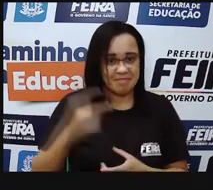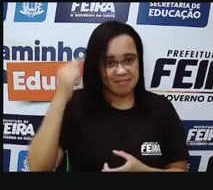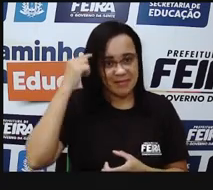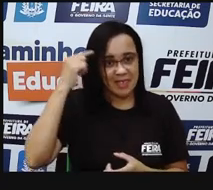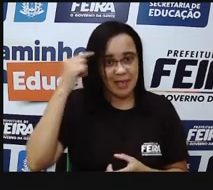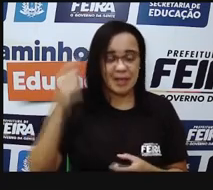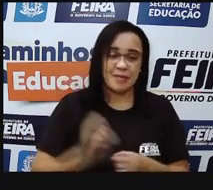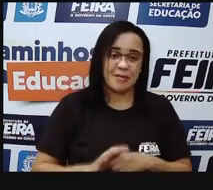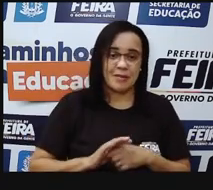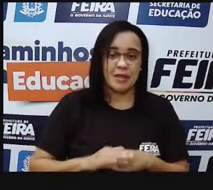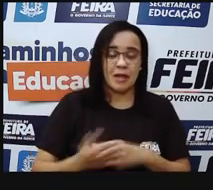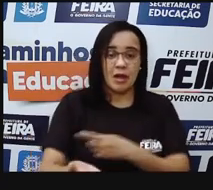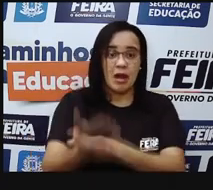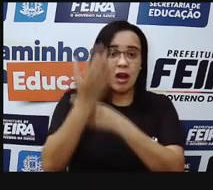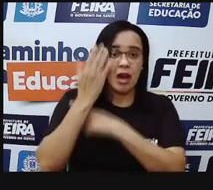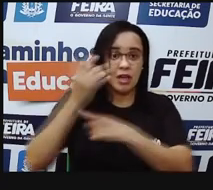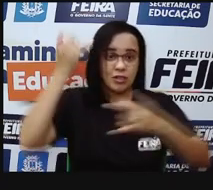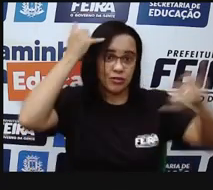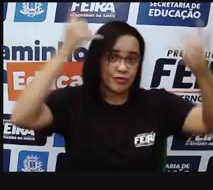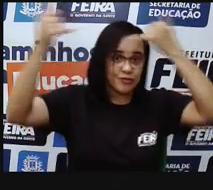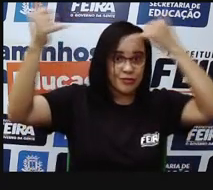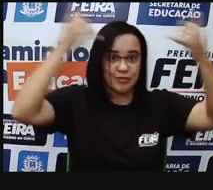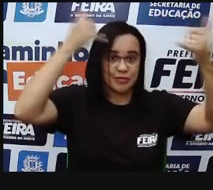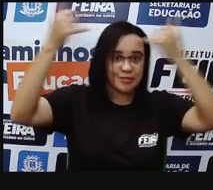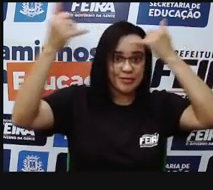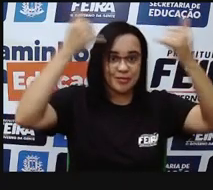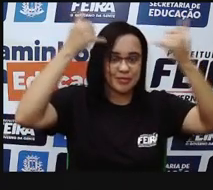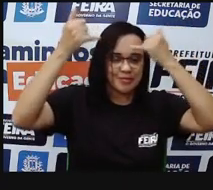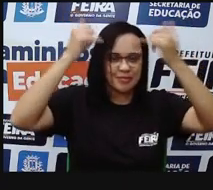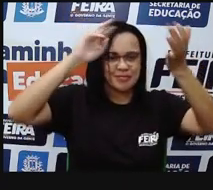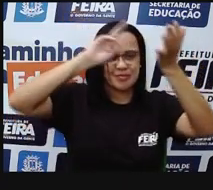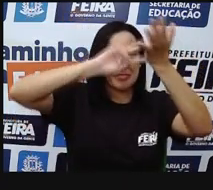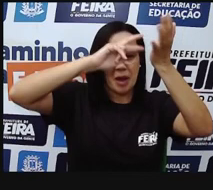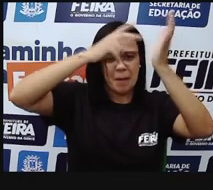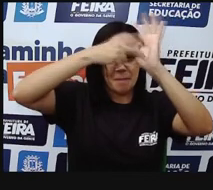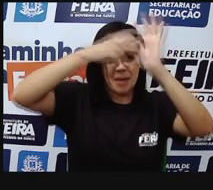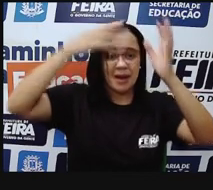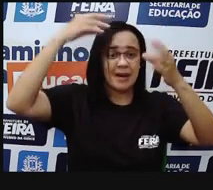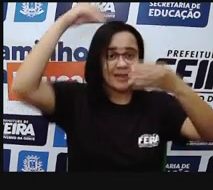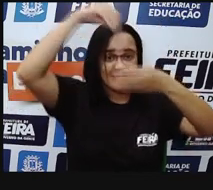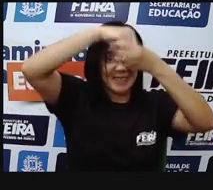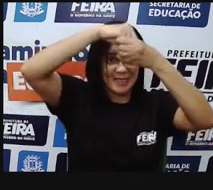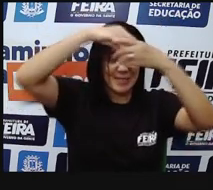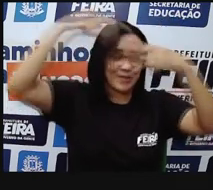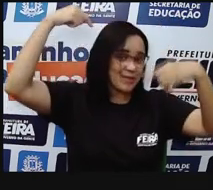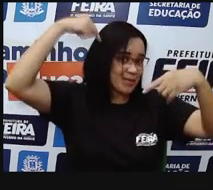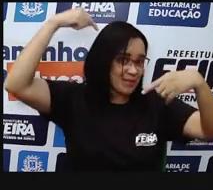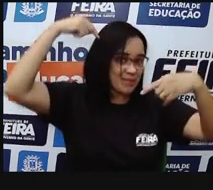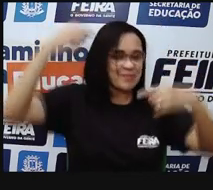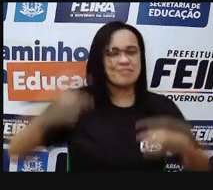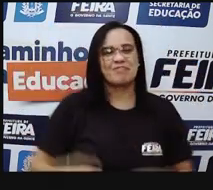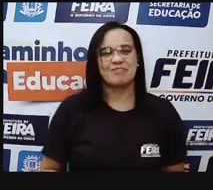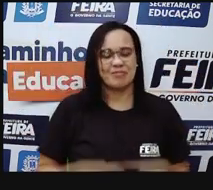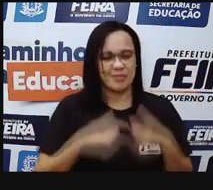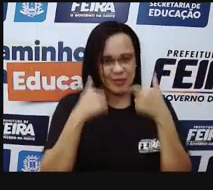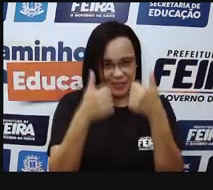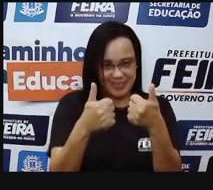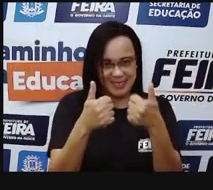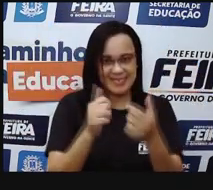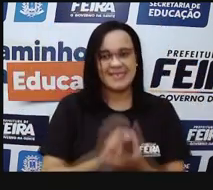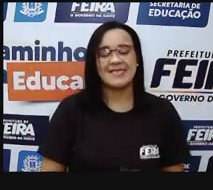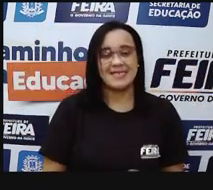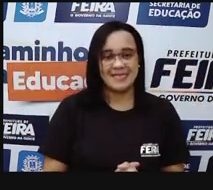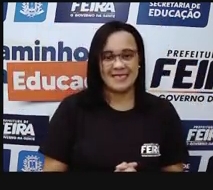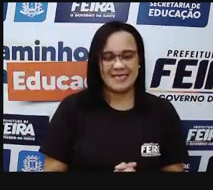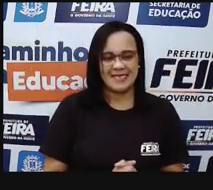cérebro, e essa informação, ela vai ser traduzida, ela vai ser lida. Tranquilo até aqui? Vamos para